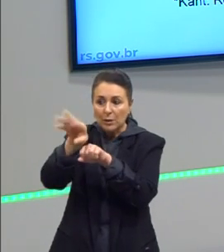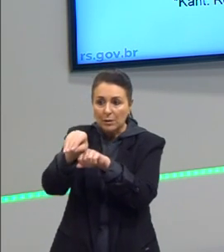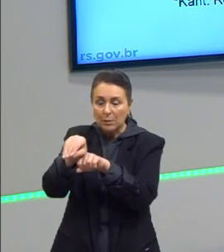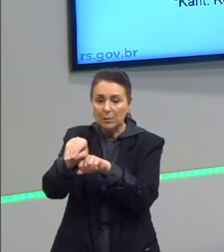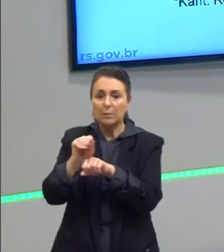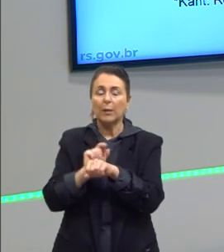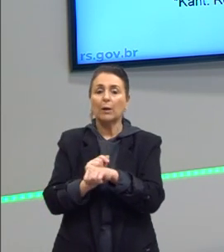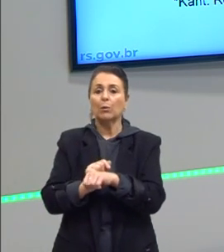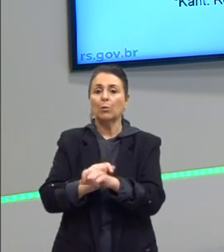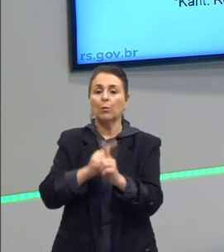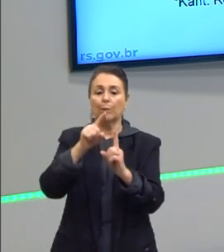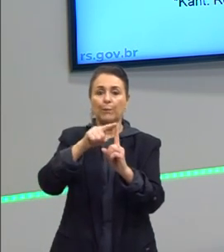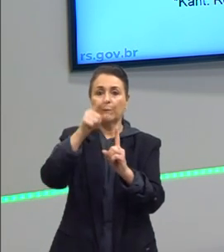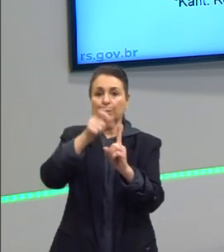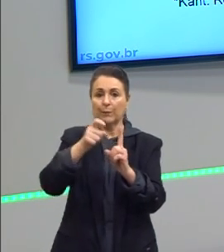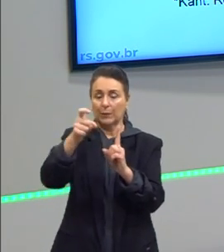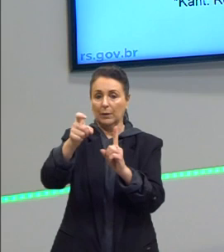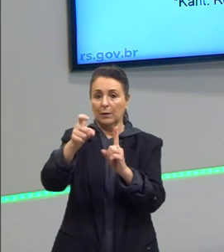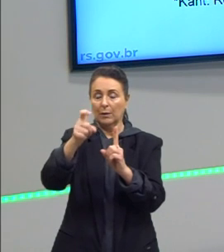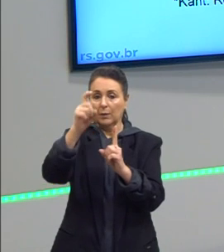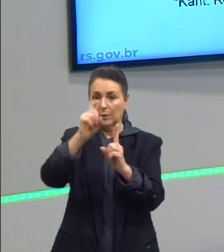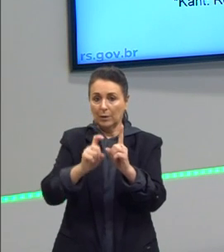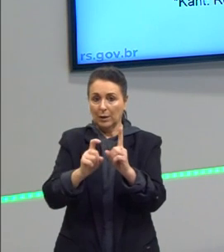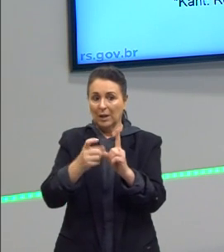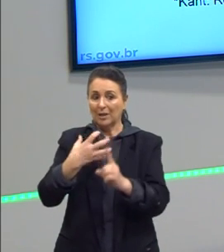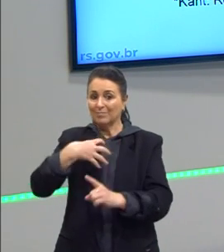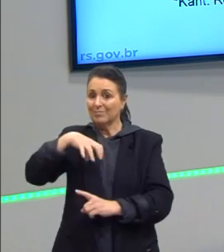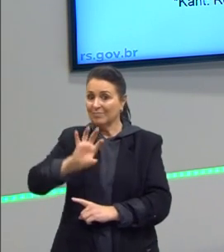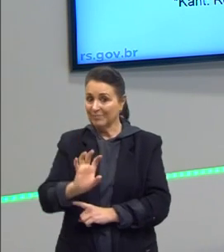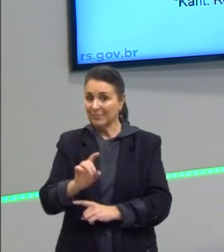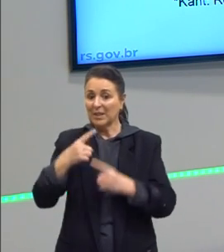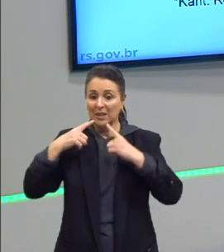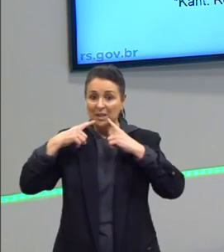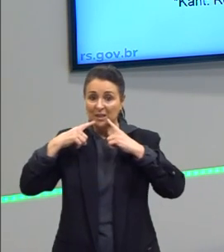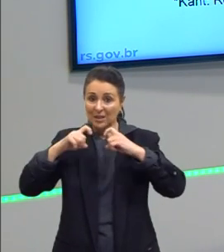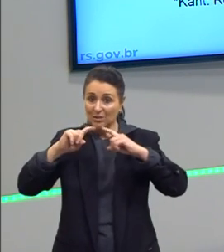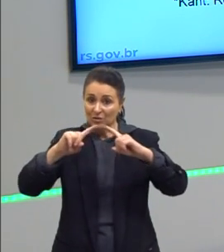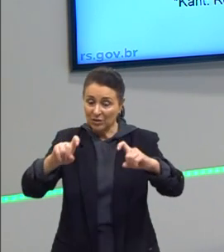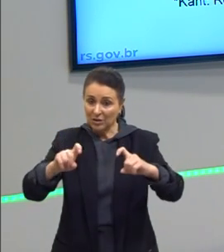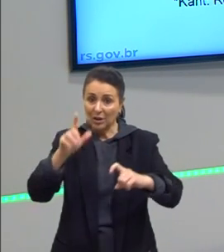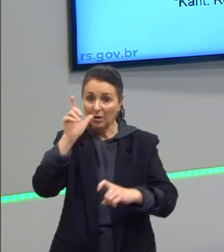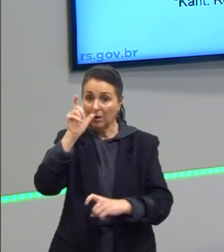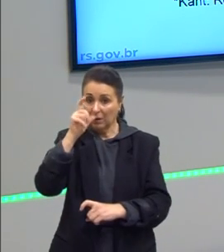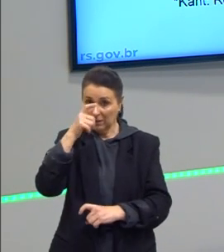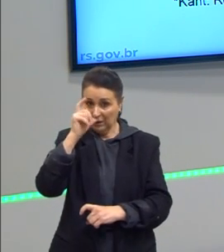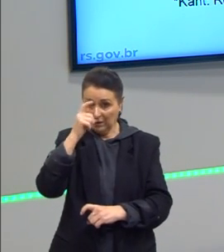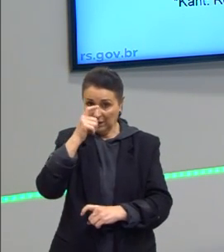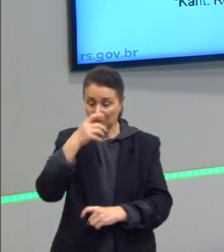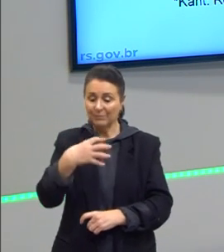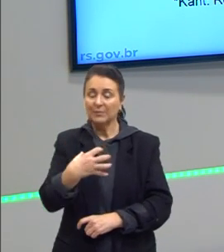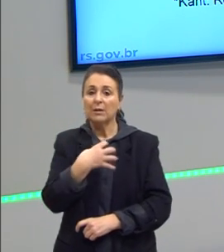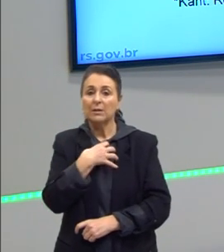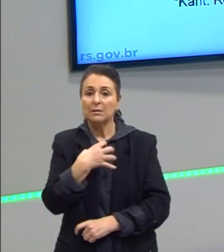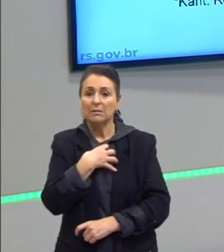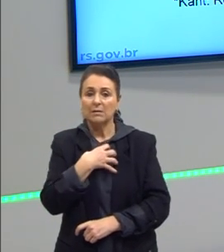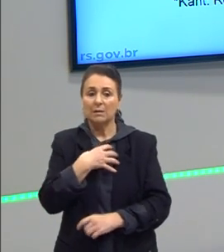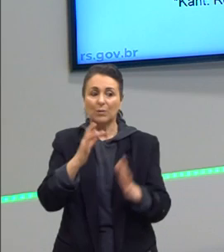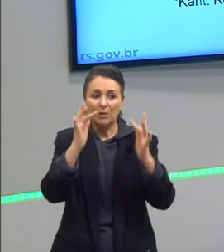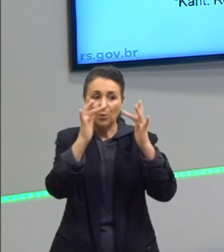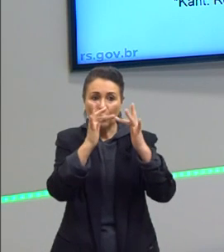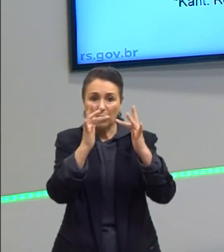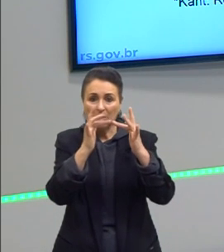a razão, ele se opõe a Descartes, ele critica Descartes, então, a sensação, esse contato